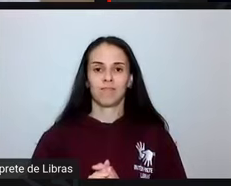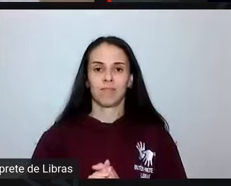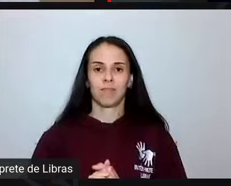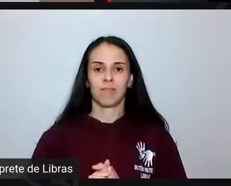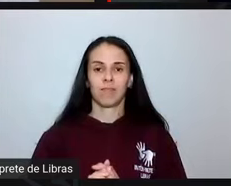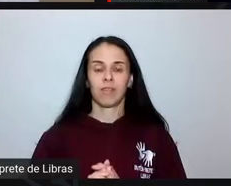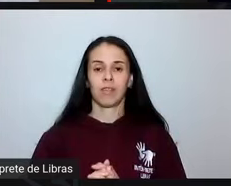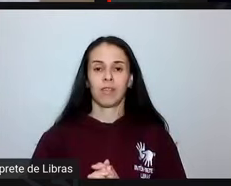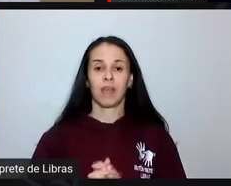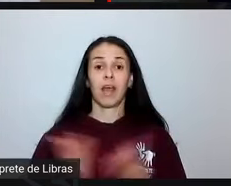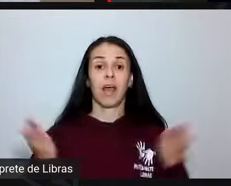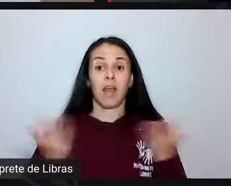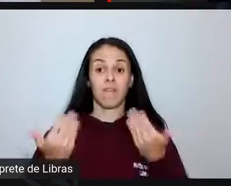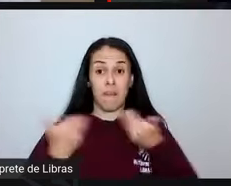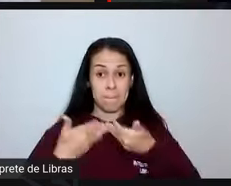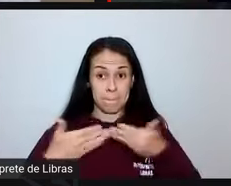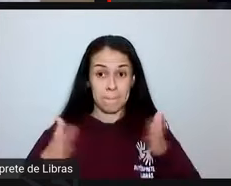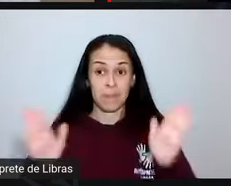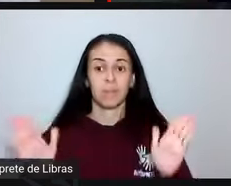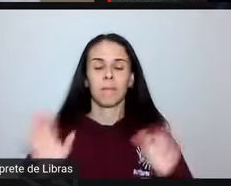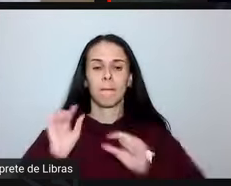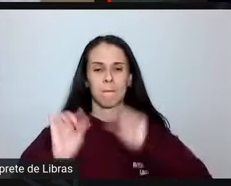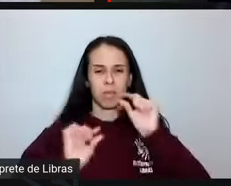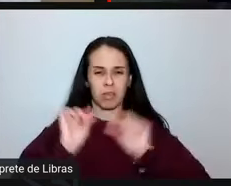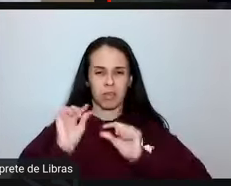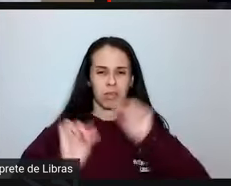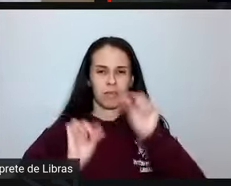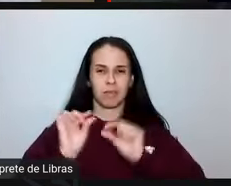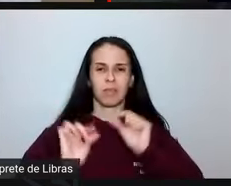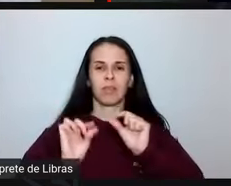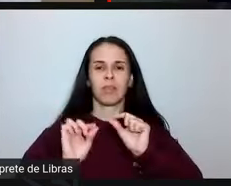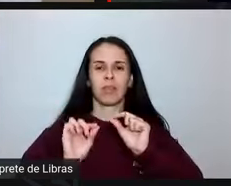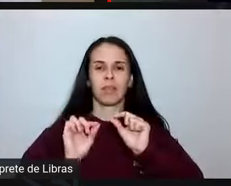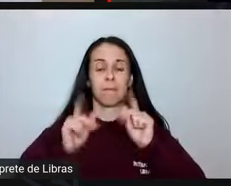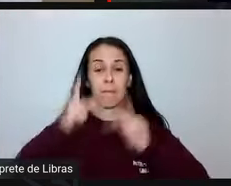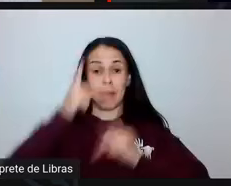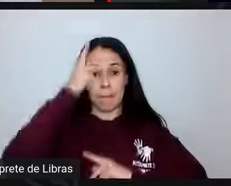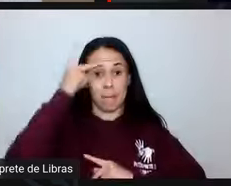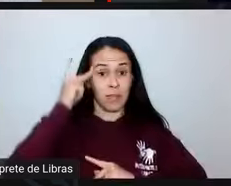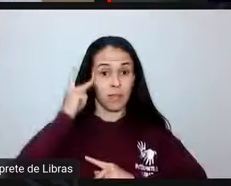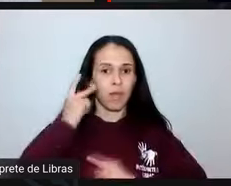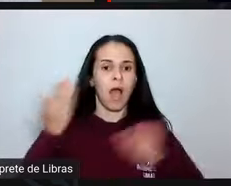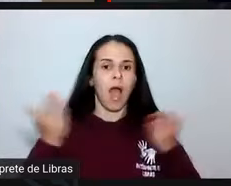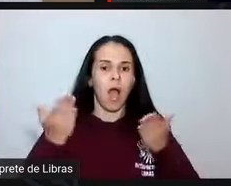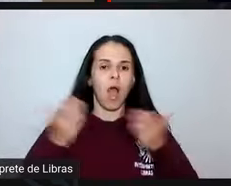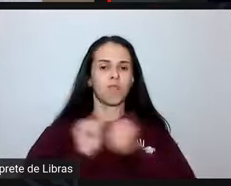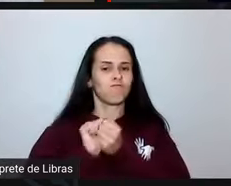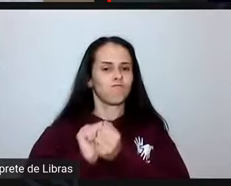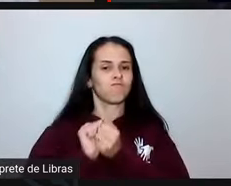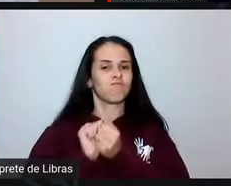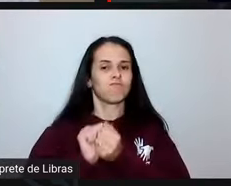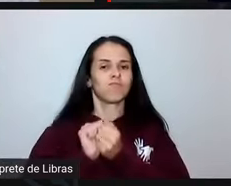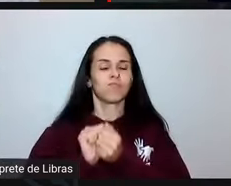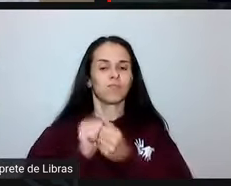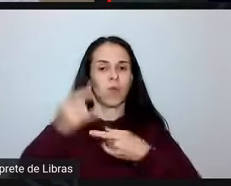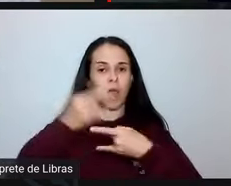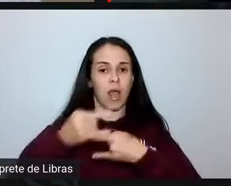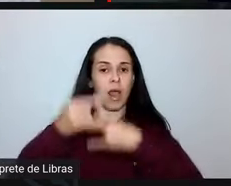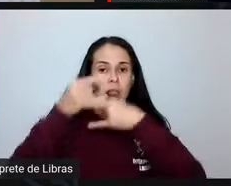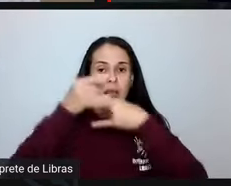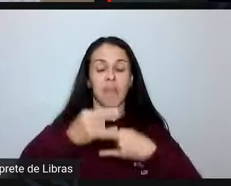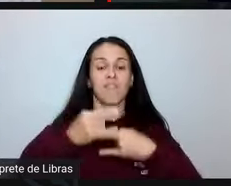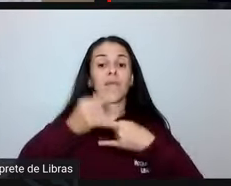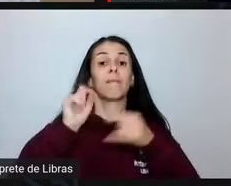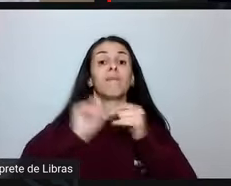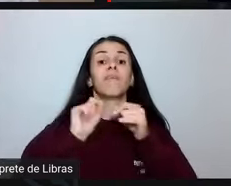professor, a gente vai abrir agora um espaço para o pessoal que está acompanhando a live e vou solicitar também que as perguntas